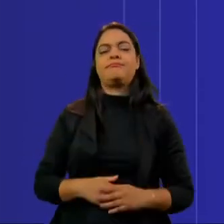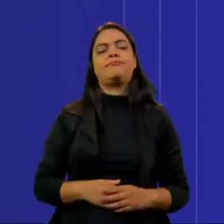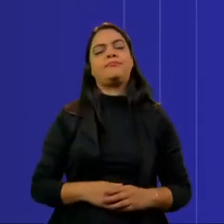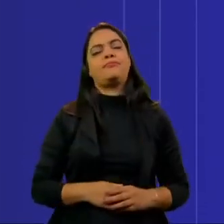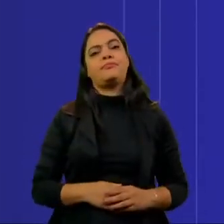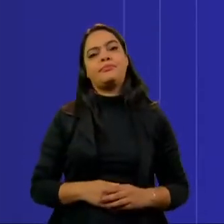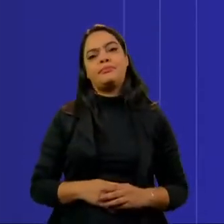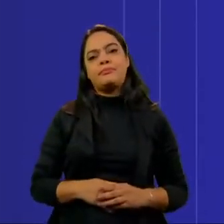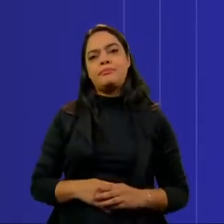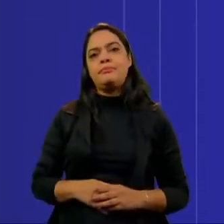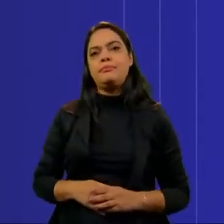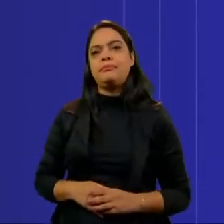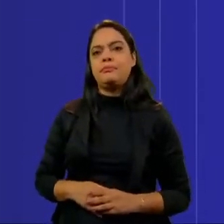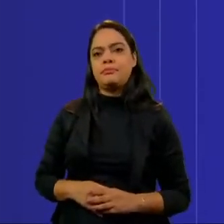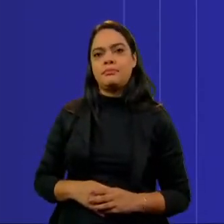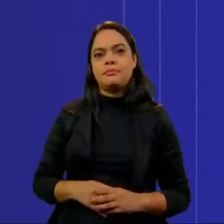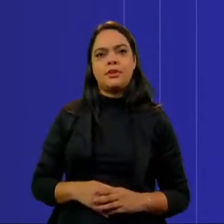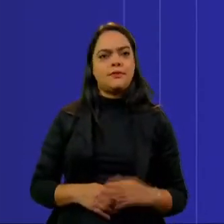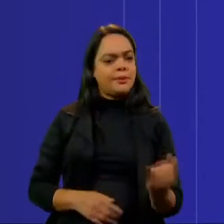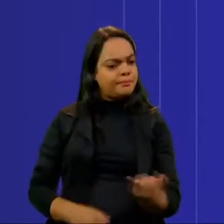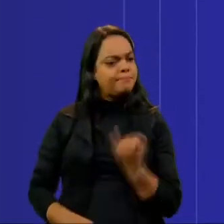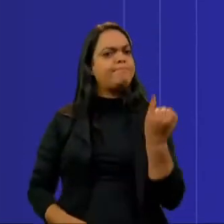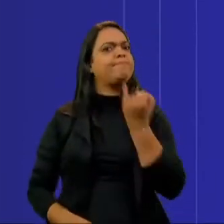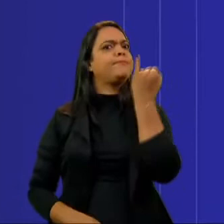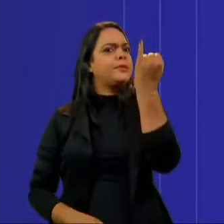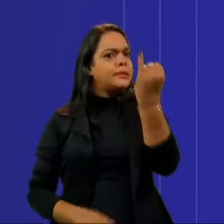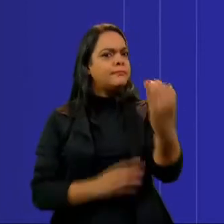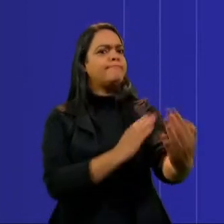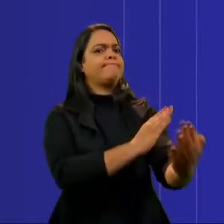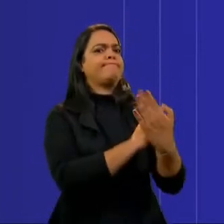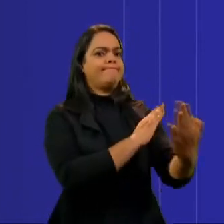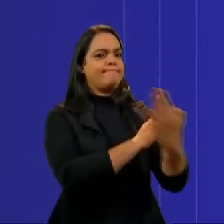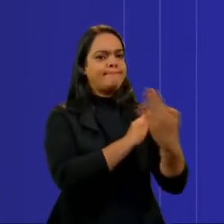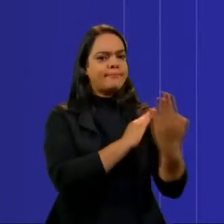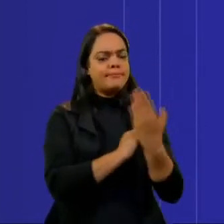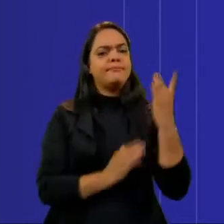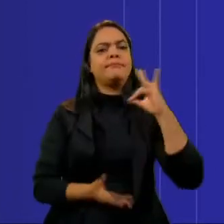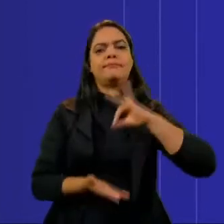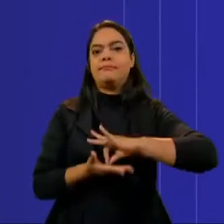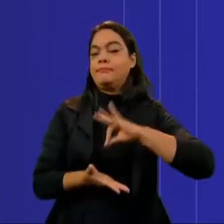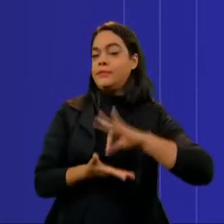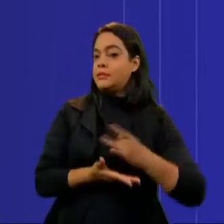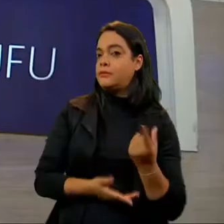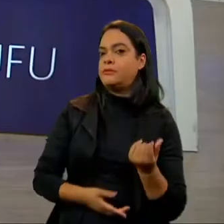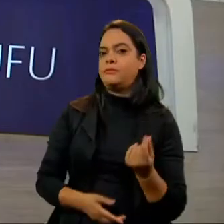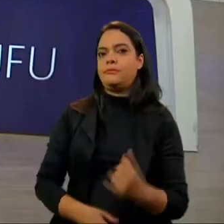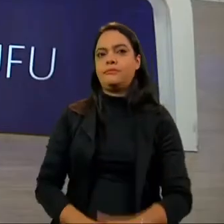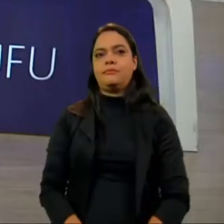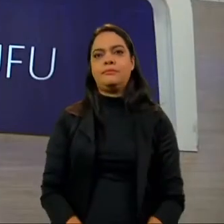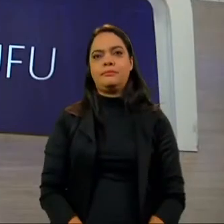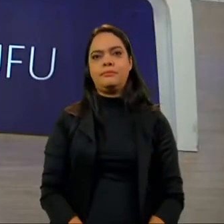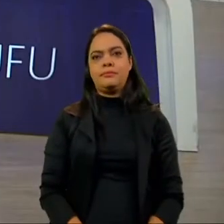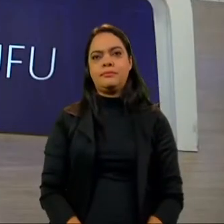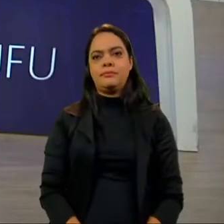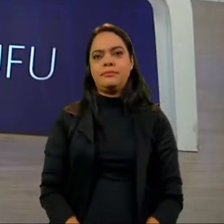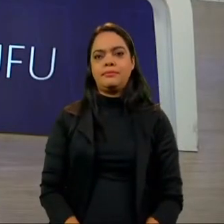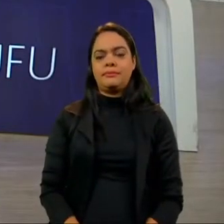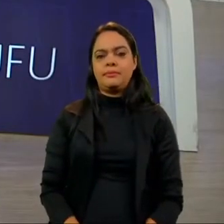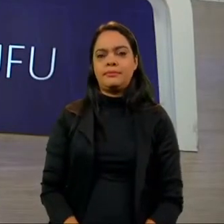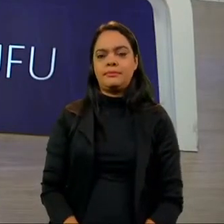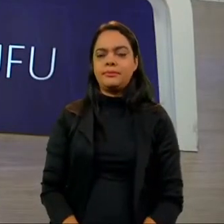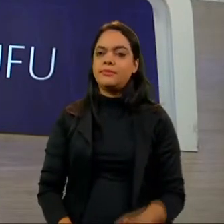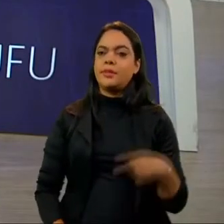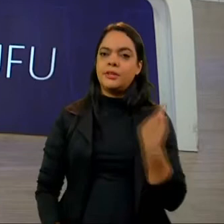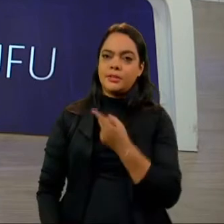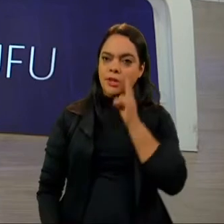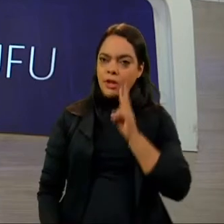coisa muito importante para o meu financeiro. Bom, a gente viu aí